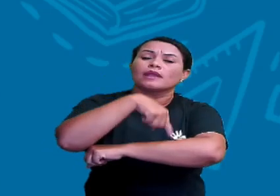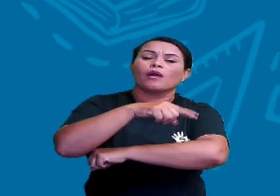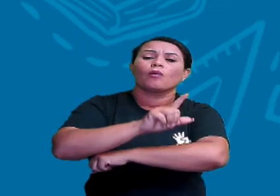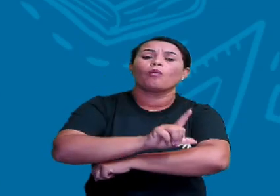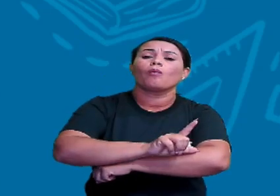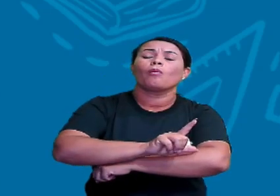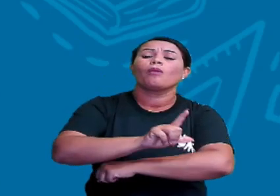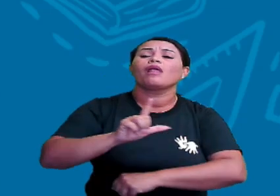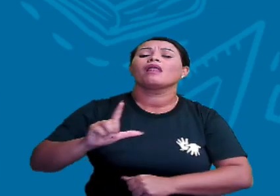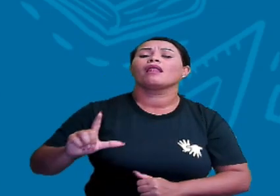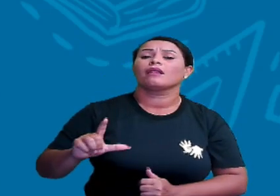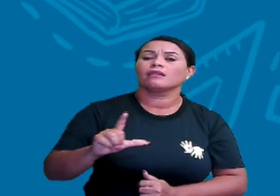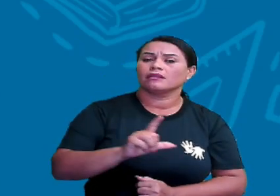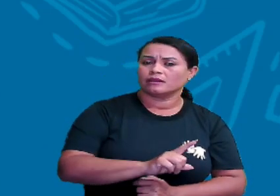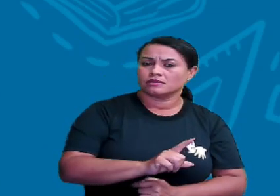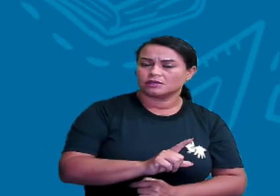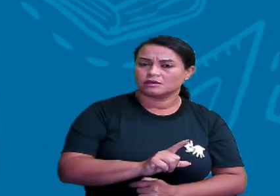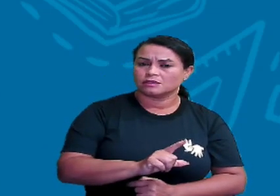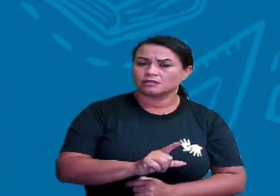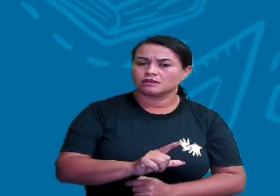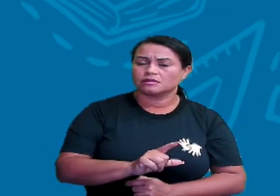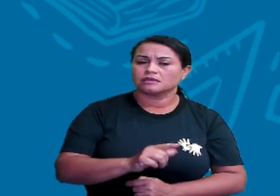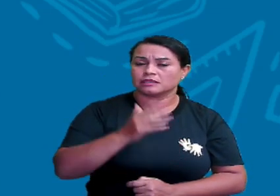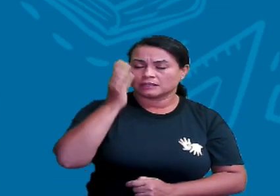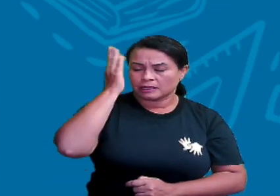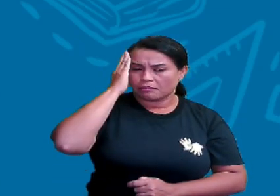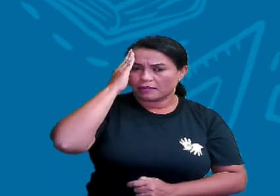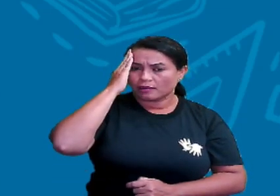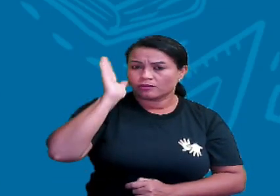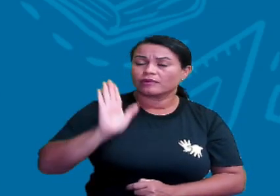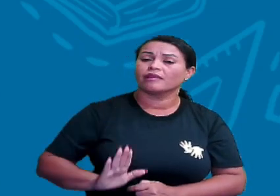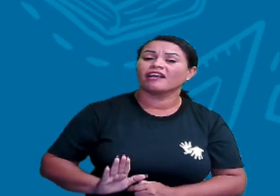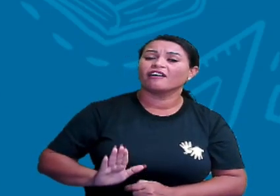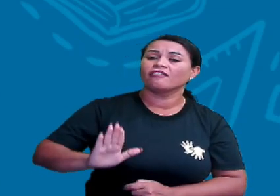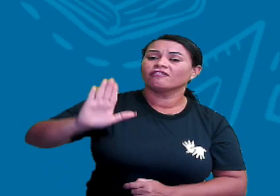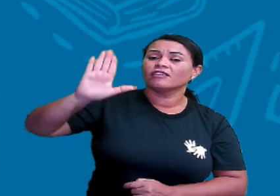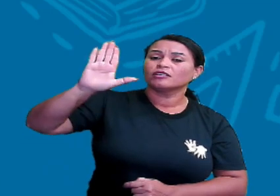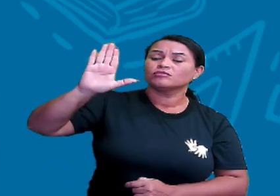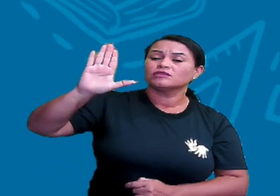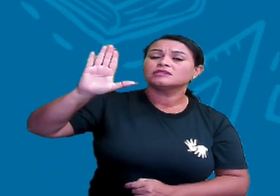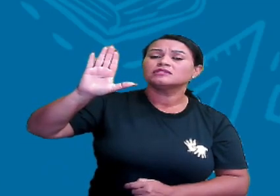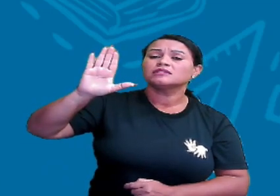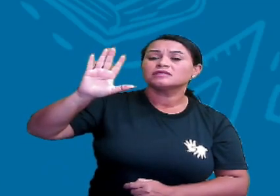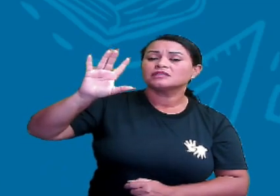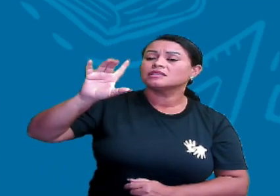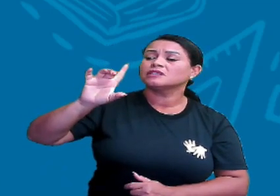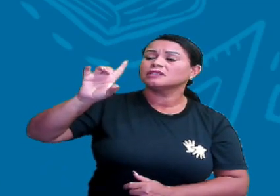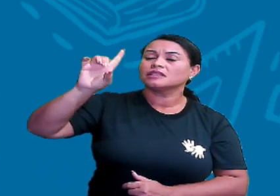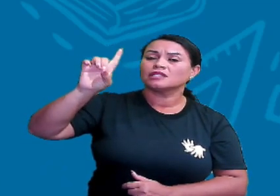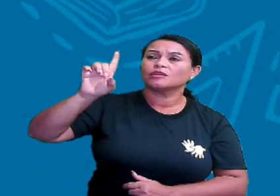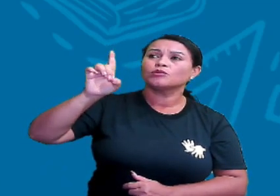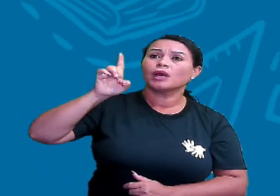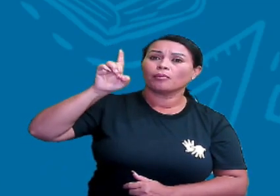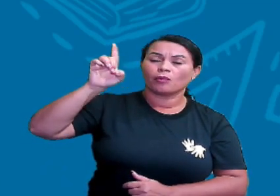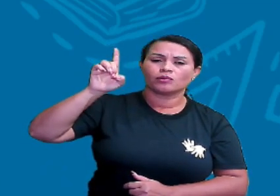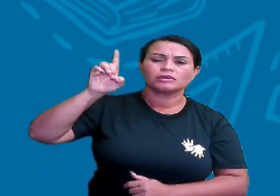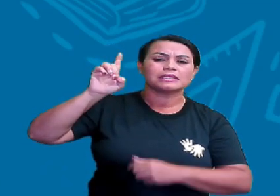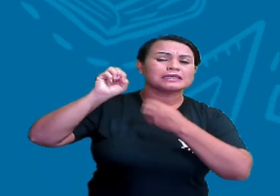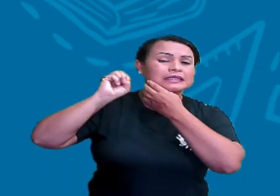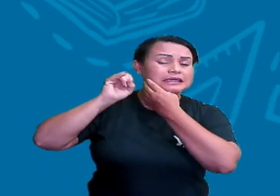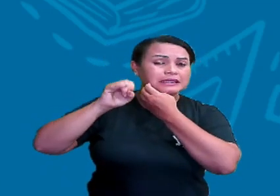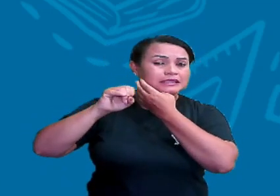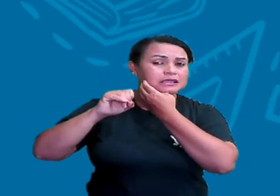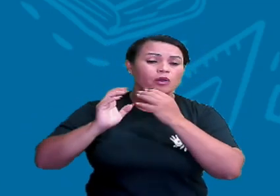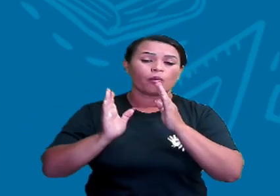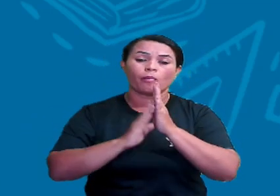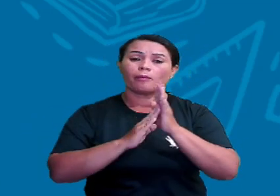o leste, levante o braço direito apontando para essa direção. Seu braço